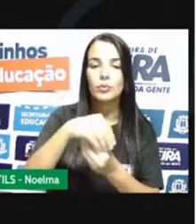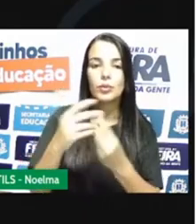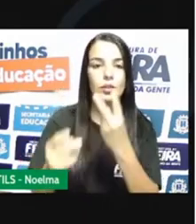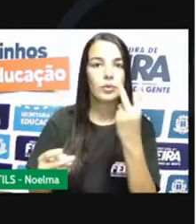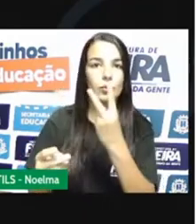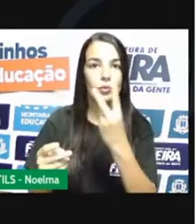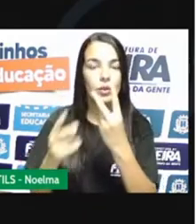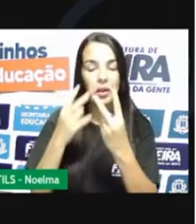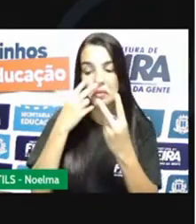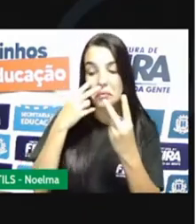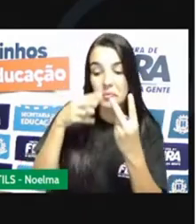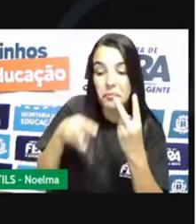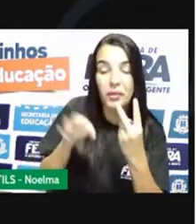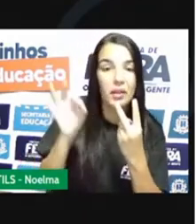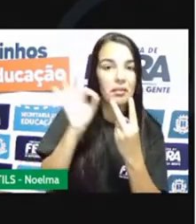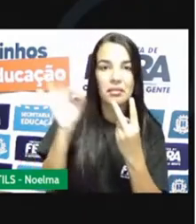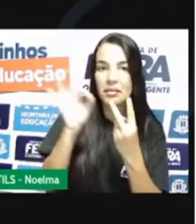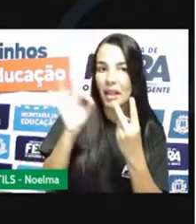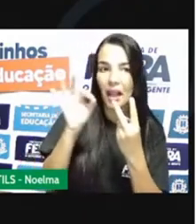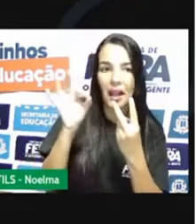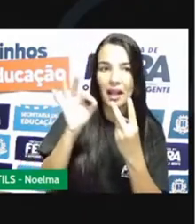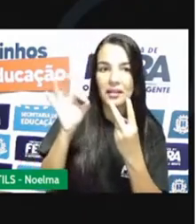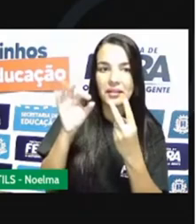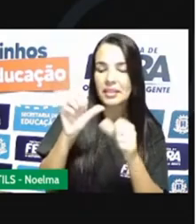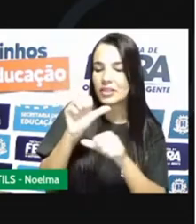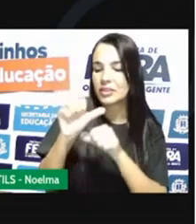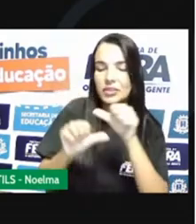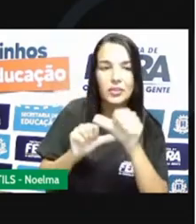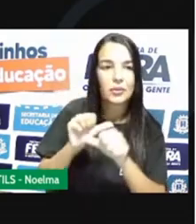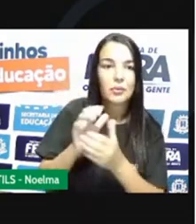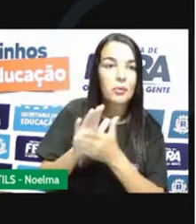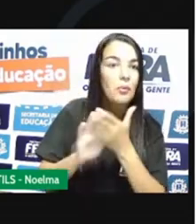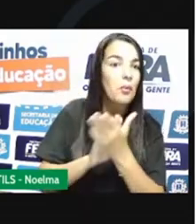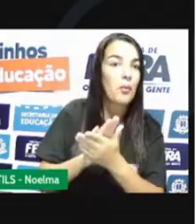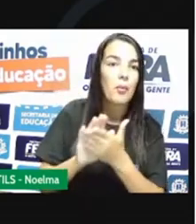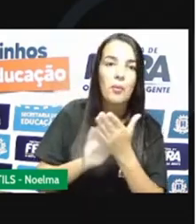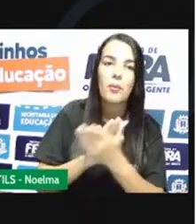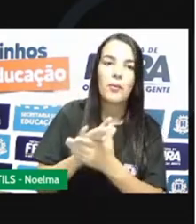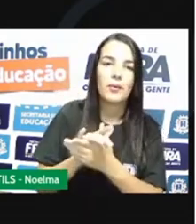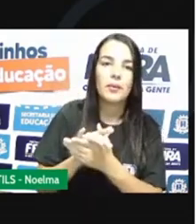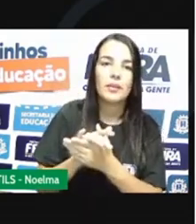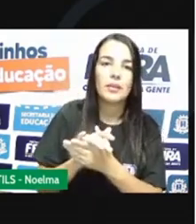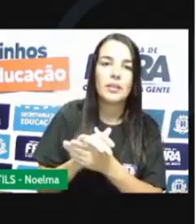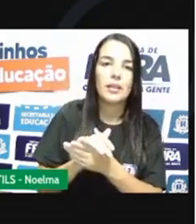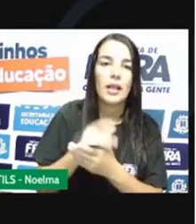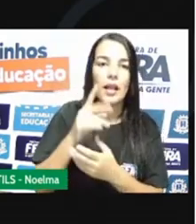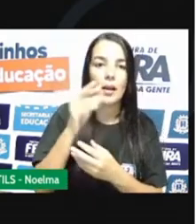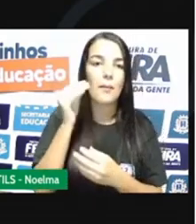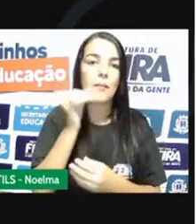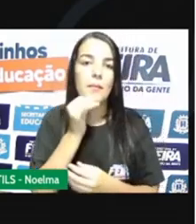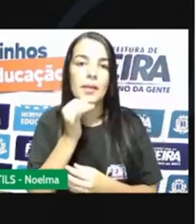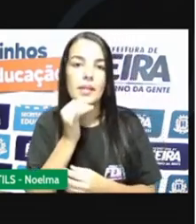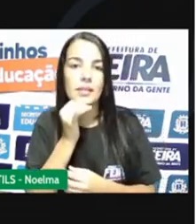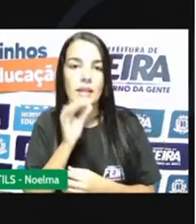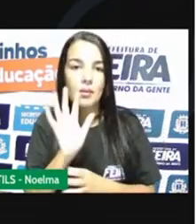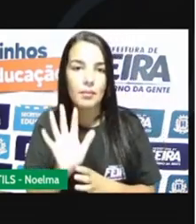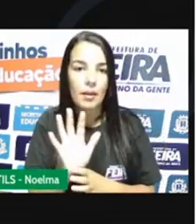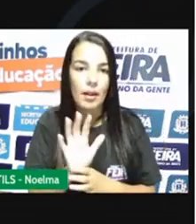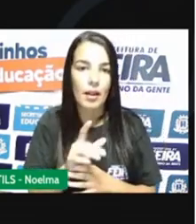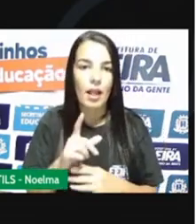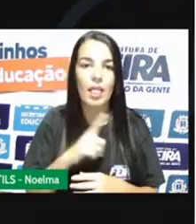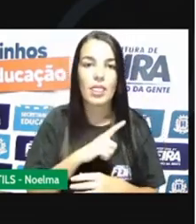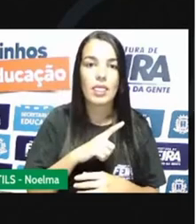substâncias, elas não se diferenciam dentro de um único recipiente. Por exemplo, nós temos aqui